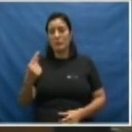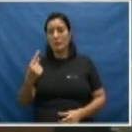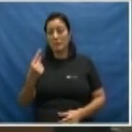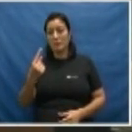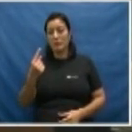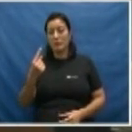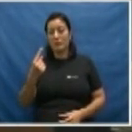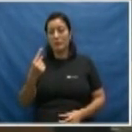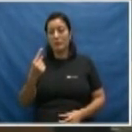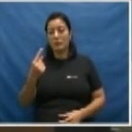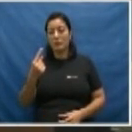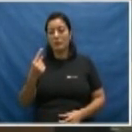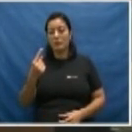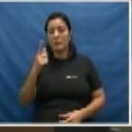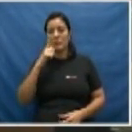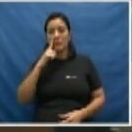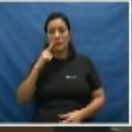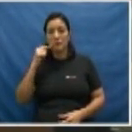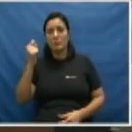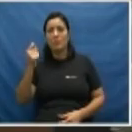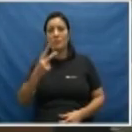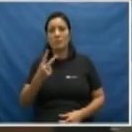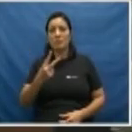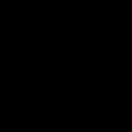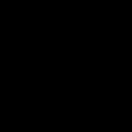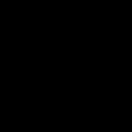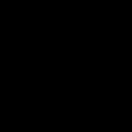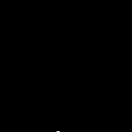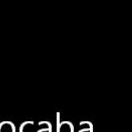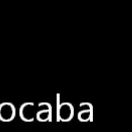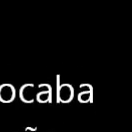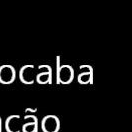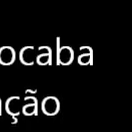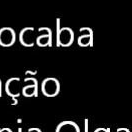número de homicídios de Alagoas, segundo Espírito Santo.